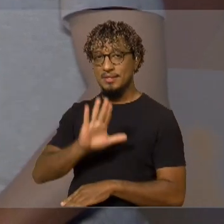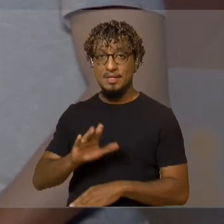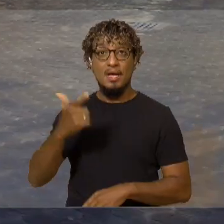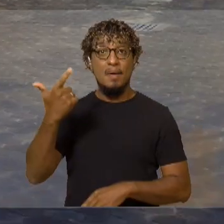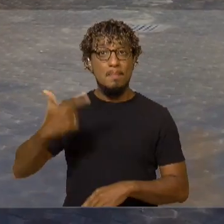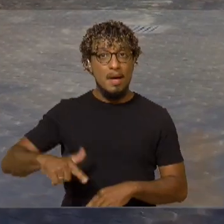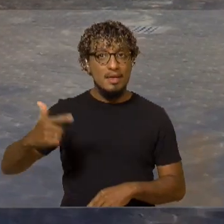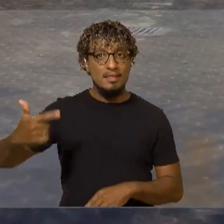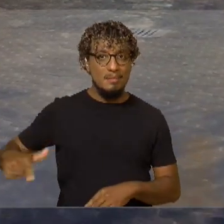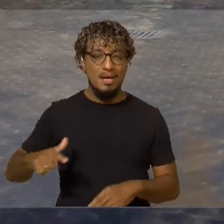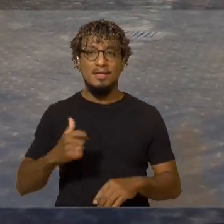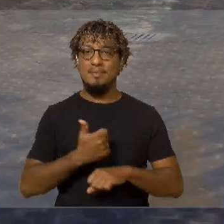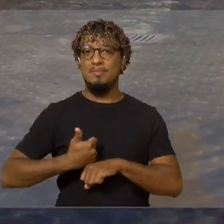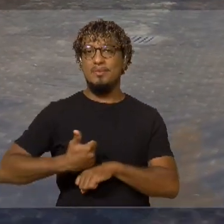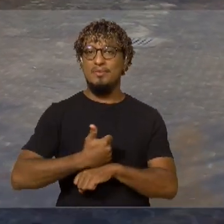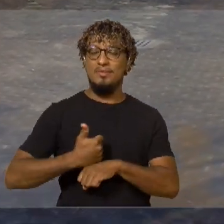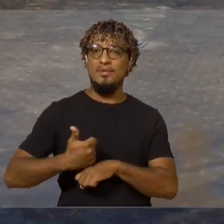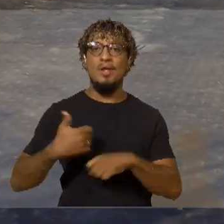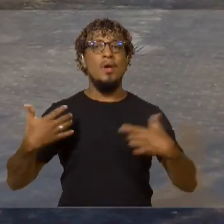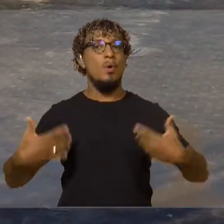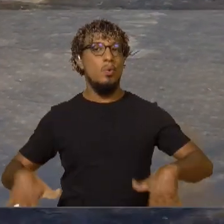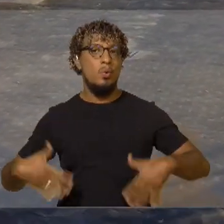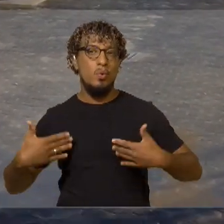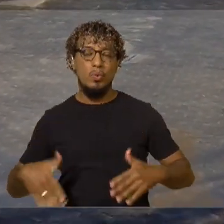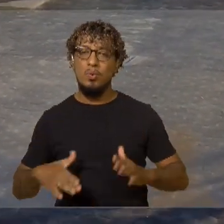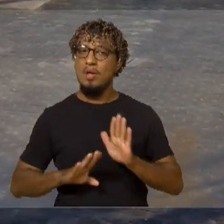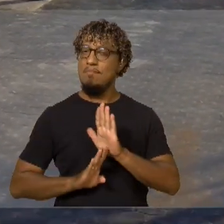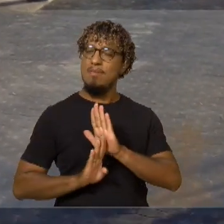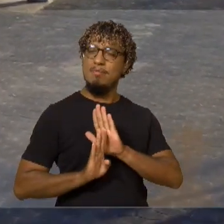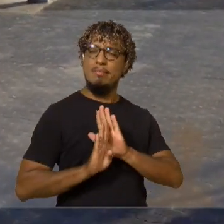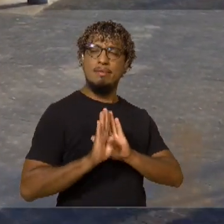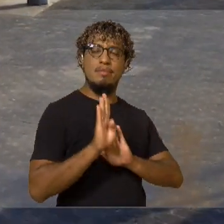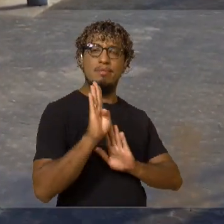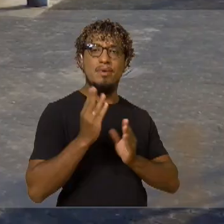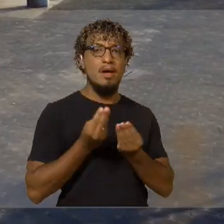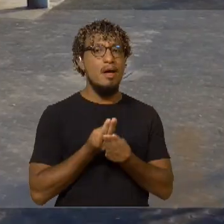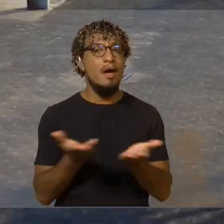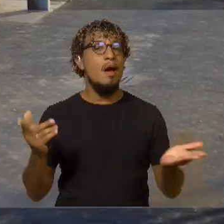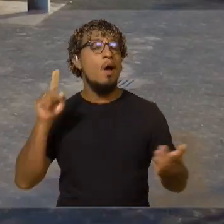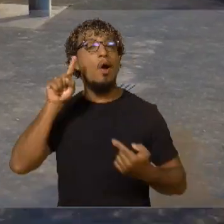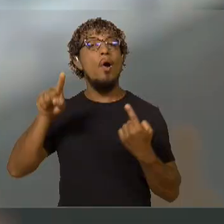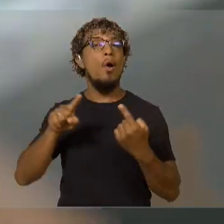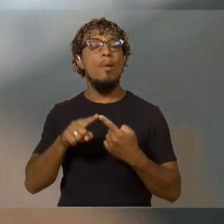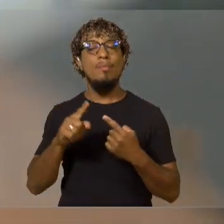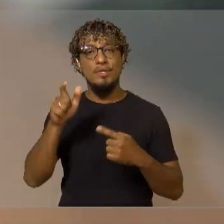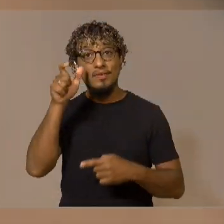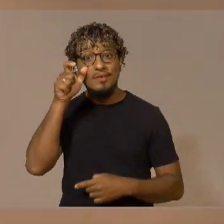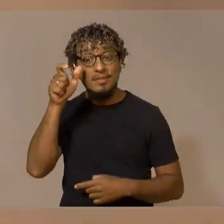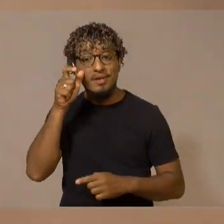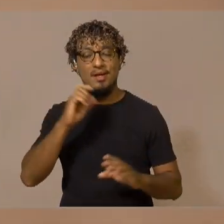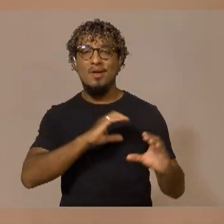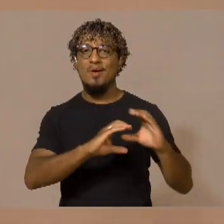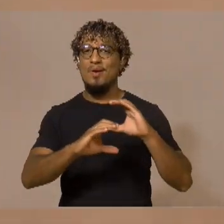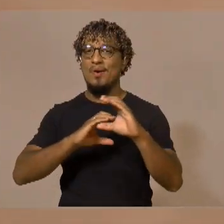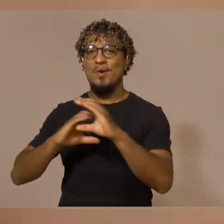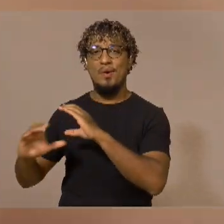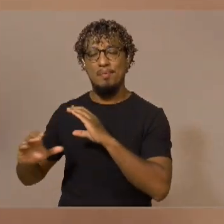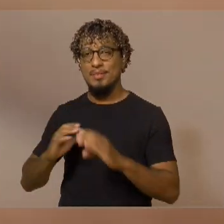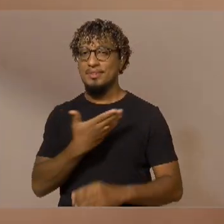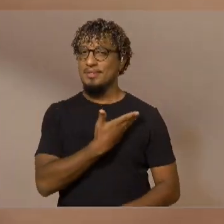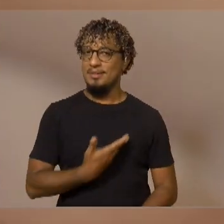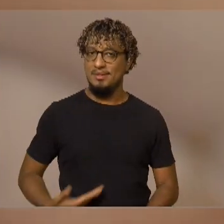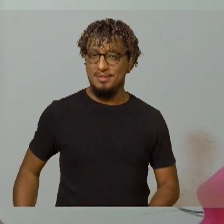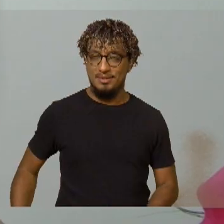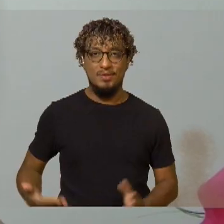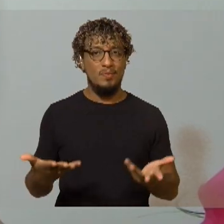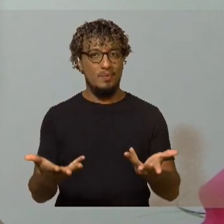profissionais. Surgia grandiosa com o objetivo de oferecer aos telespectadores uma comunicação pública de